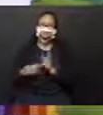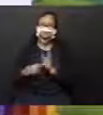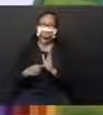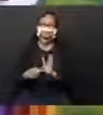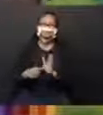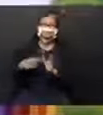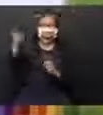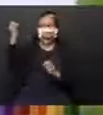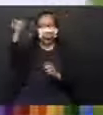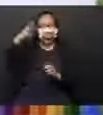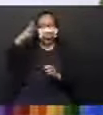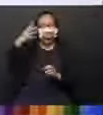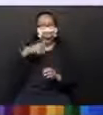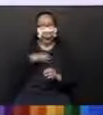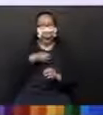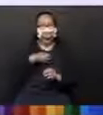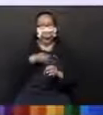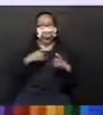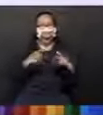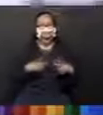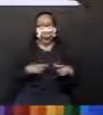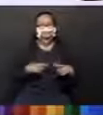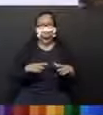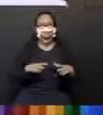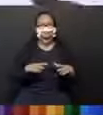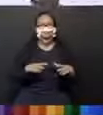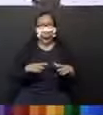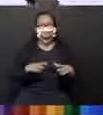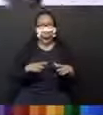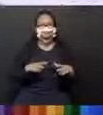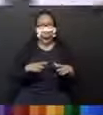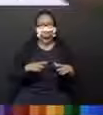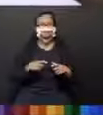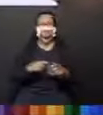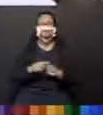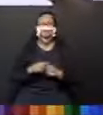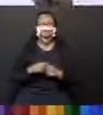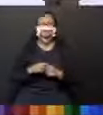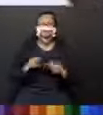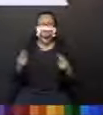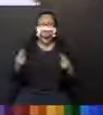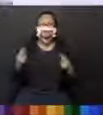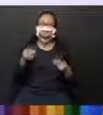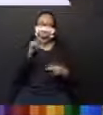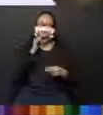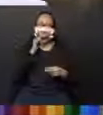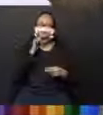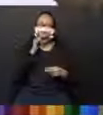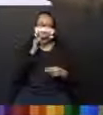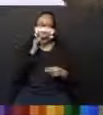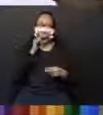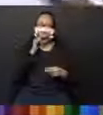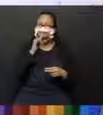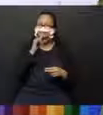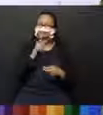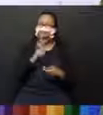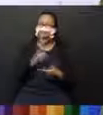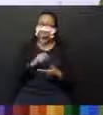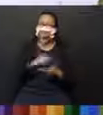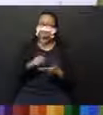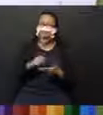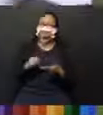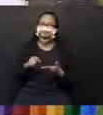fica na mesma direção. E o que nós vamos fazer? Seguindo esse exemplo, nós vamos desenhar a setinha em todos os outros